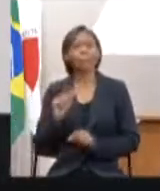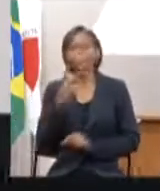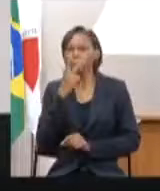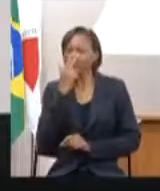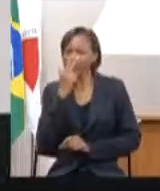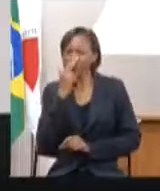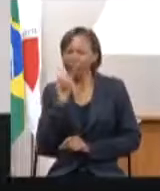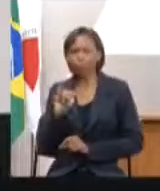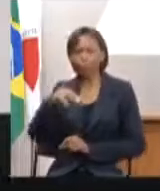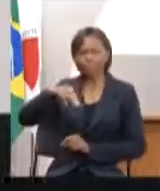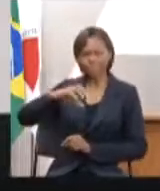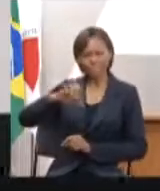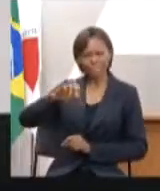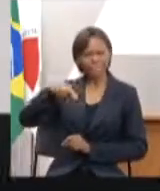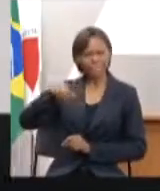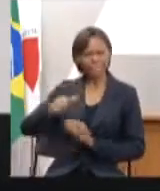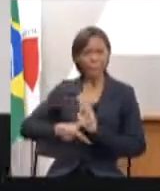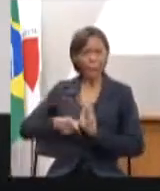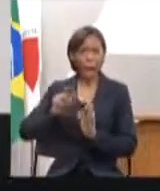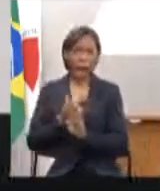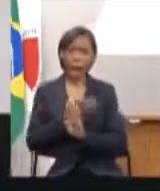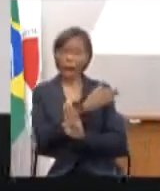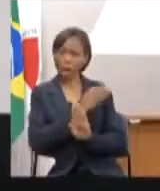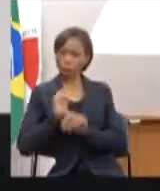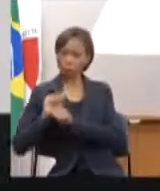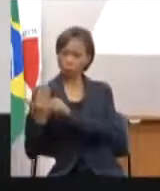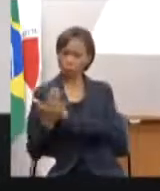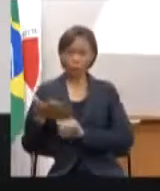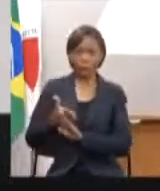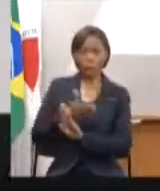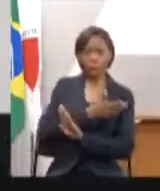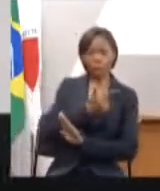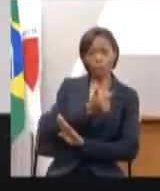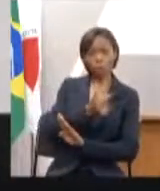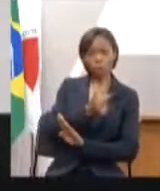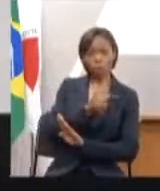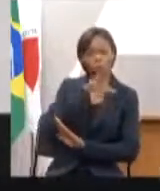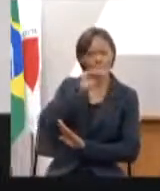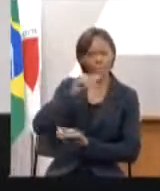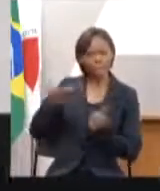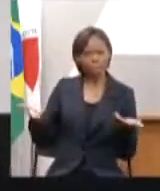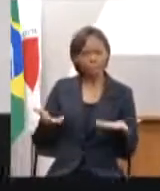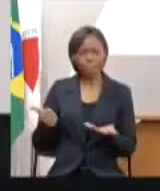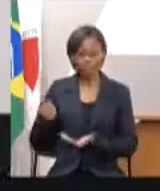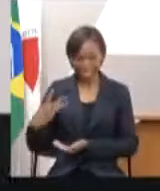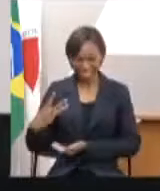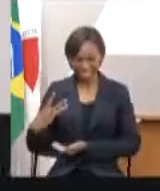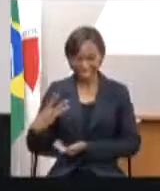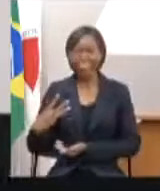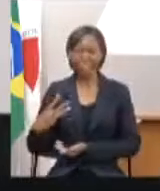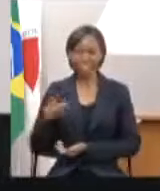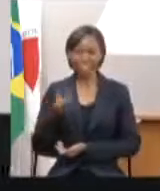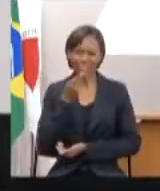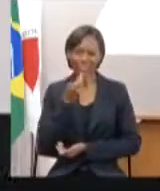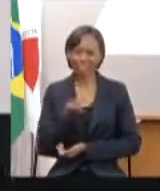que o Encena antes da pandemia tinha 12 funcionários agora você está colocando que tem 13 e não dispensou ninguém